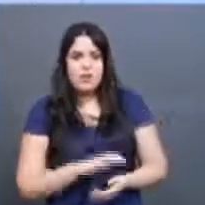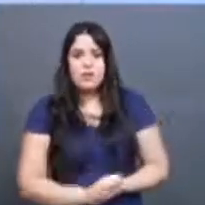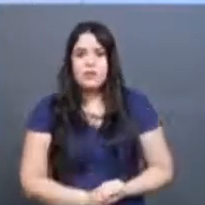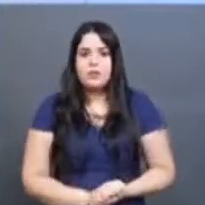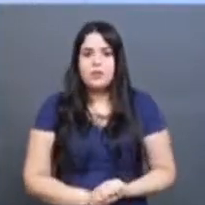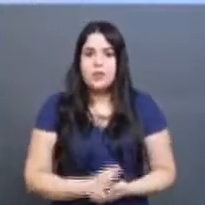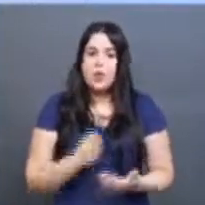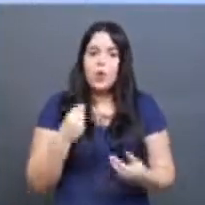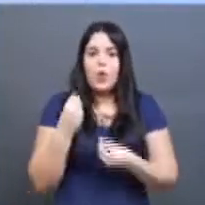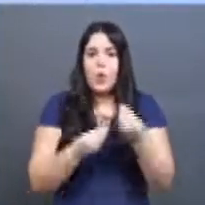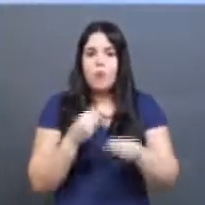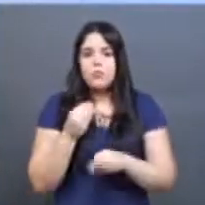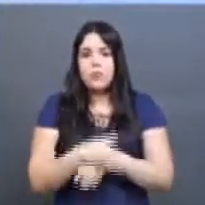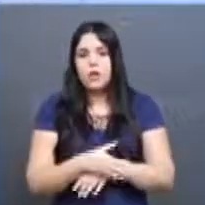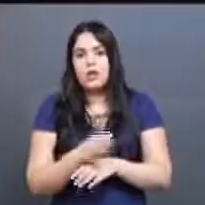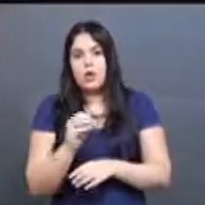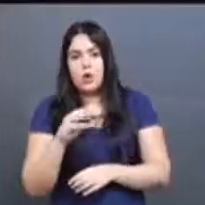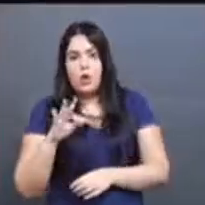por meio das cotas.